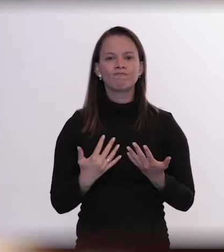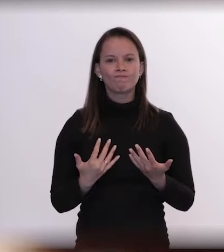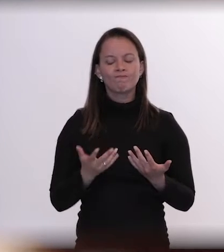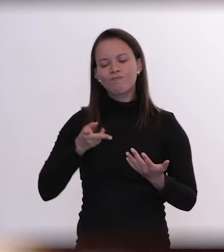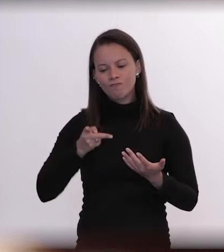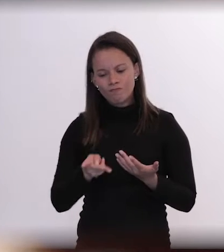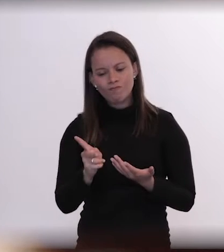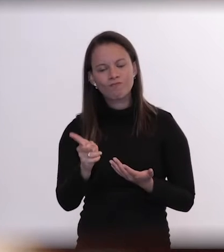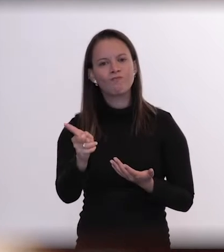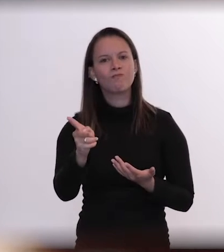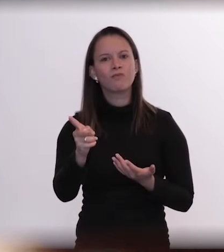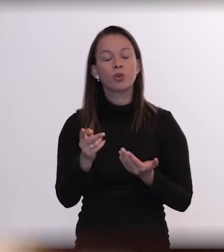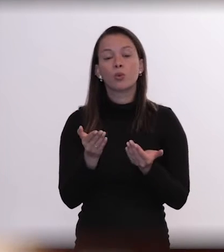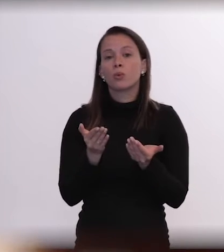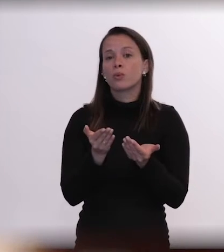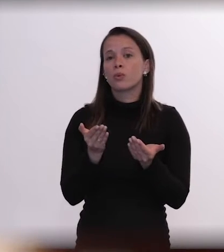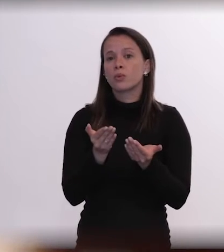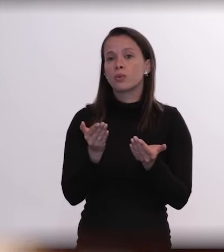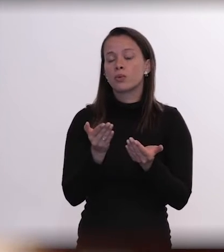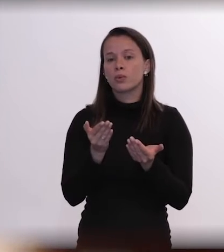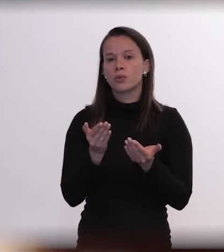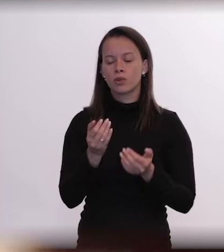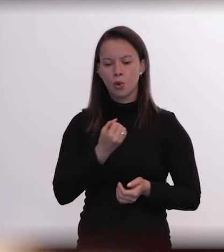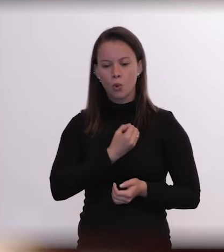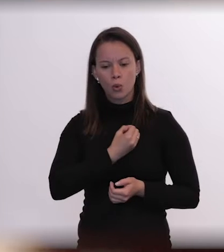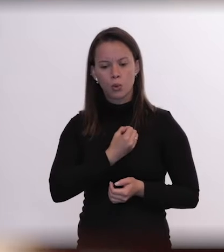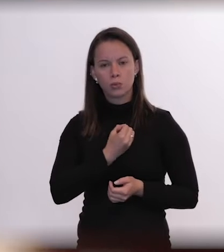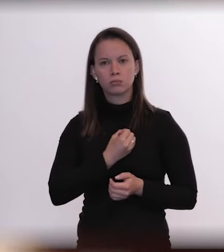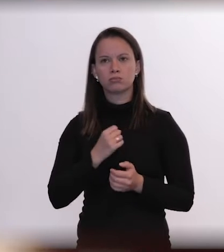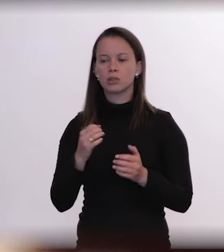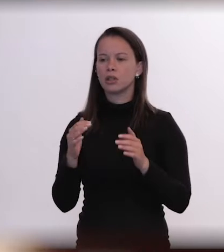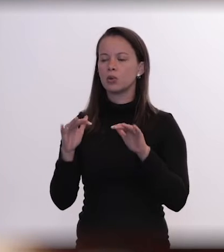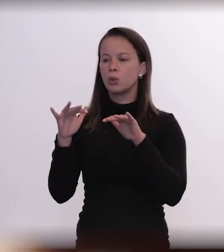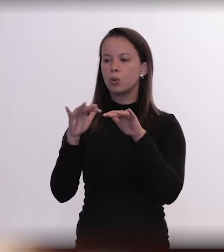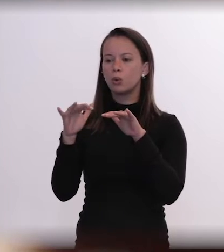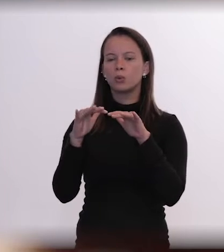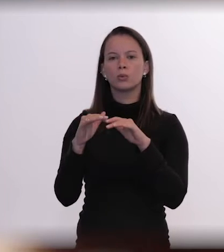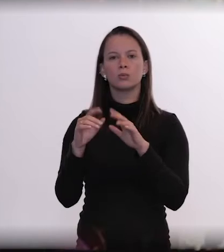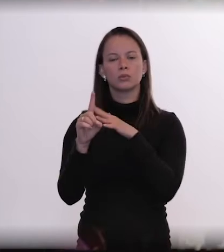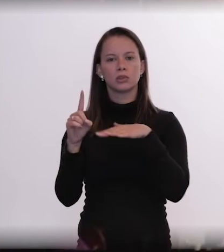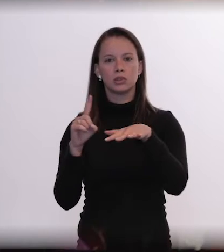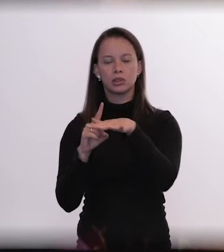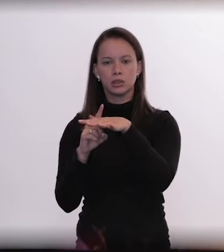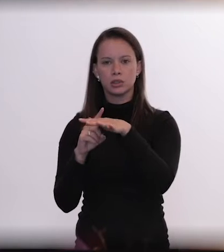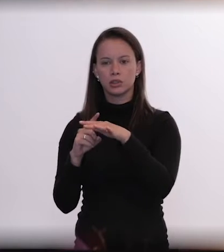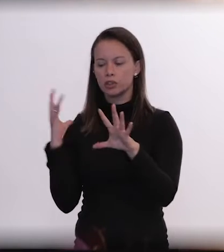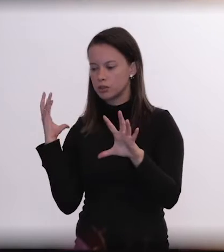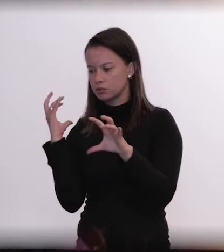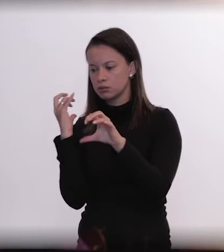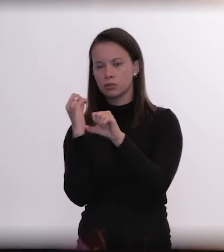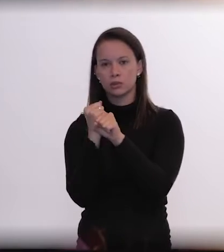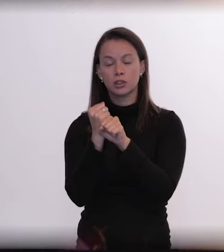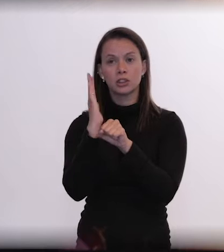acontecendo. E hoje, segundo os números dos movimentos sociais, aí não mais do Instituto Oficial, já estaria em mais de